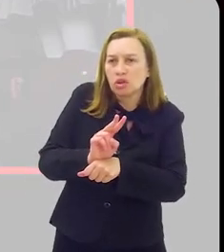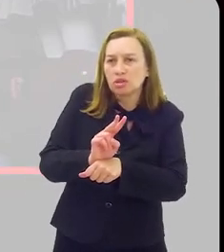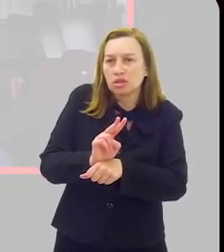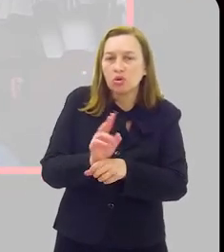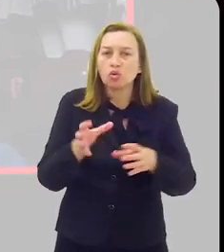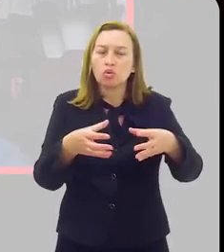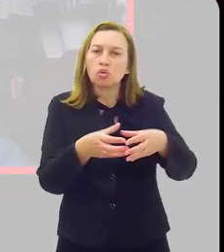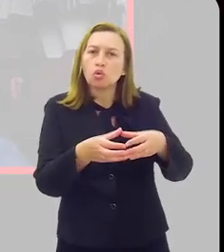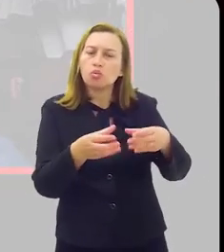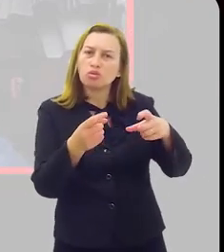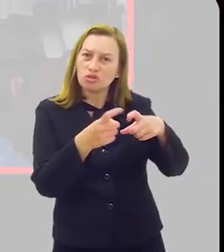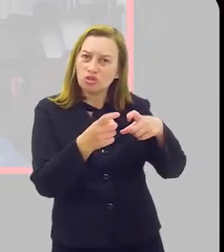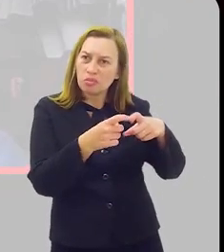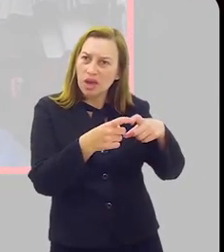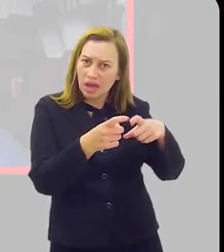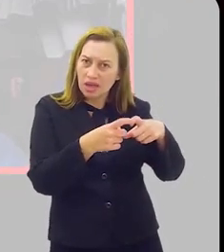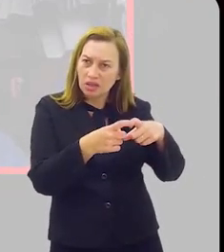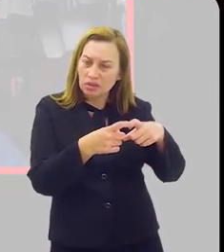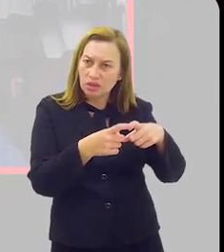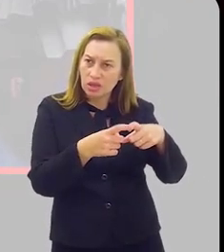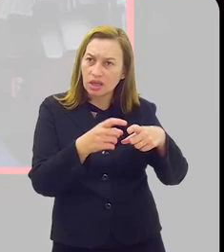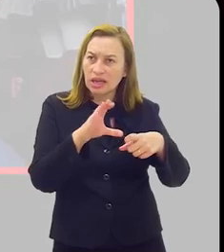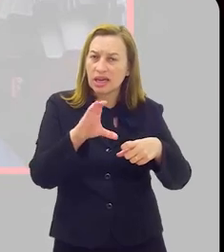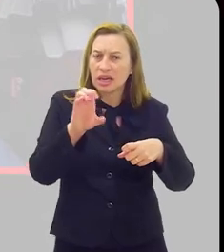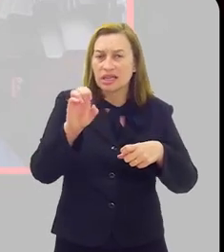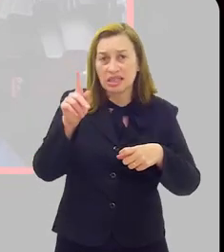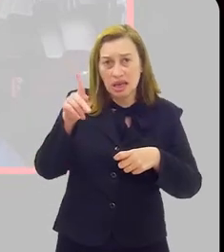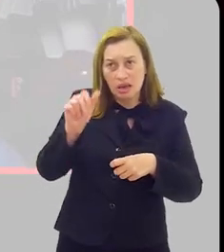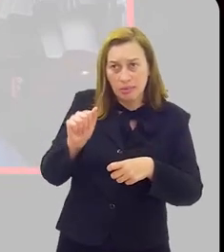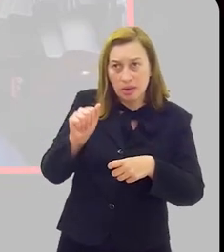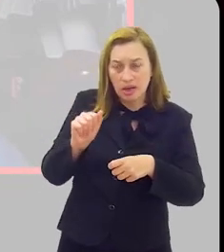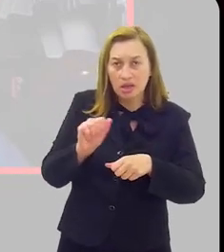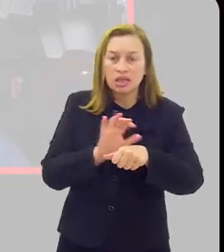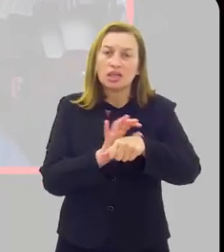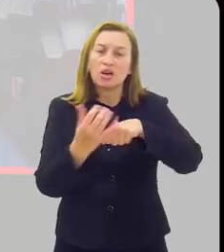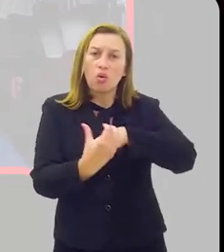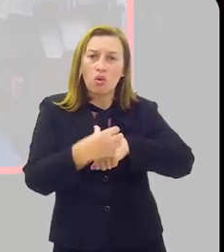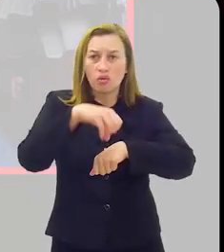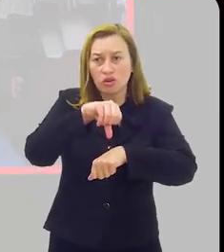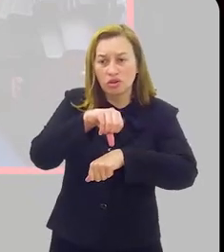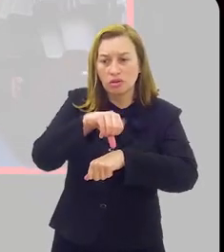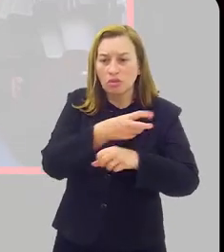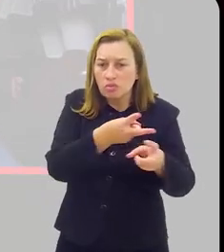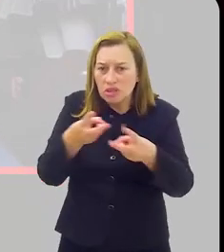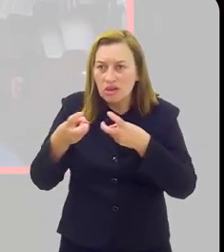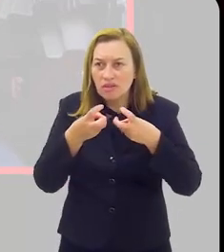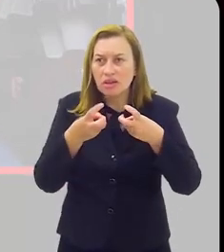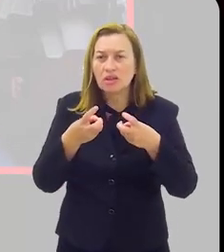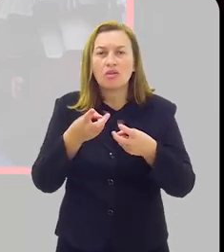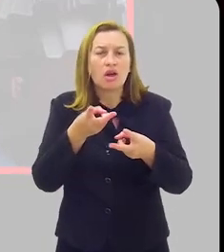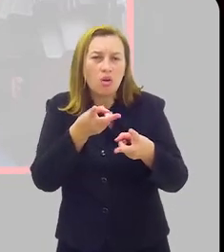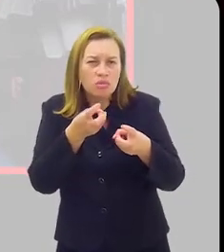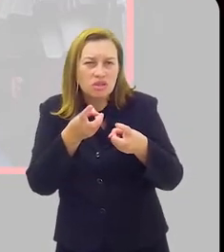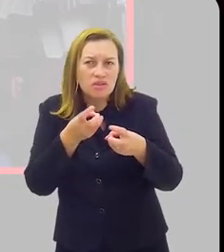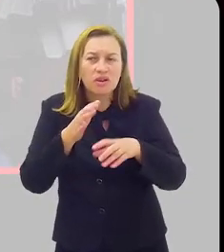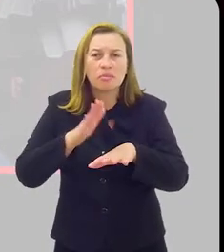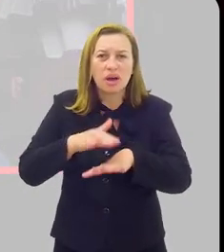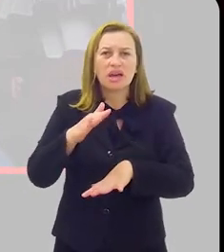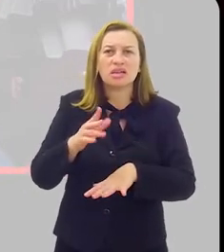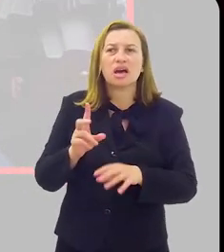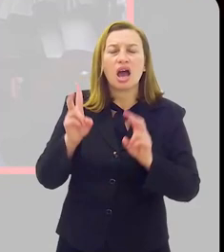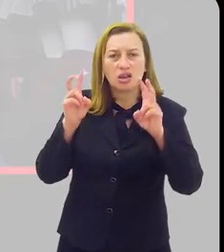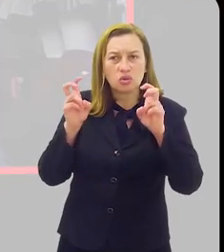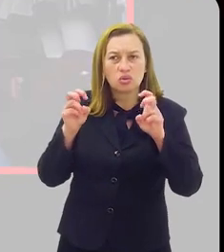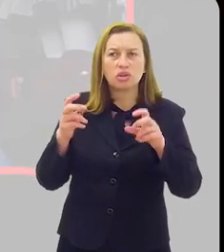das cepas e da Covid tem detectado e a gente vai ver, a gente vai ver mais